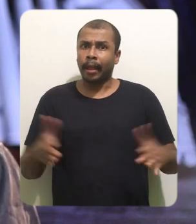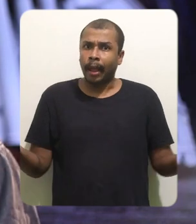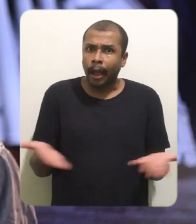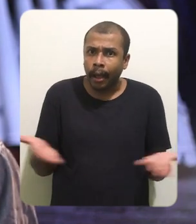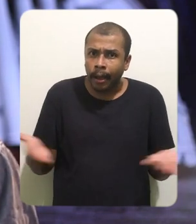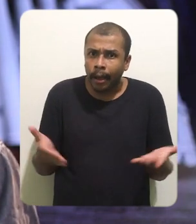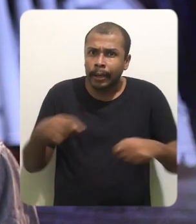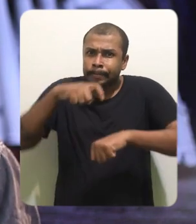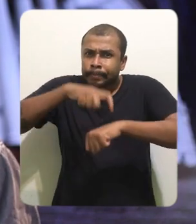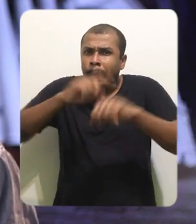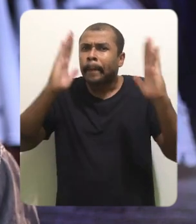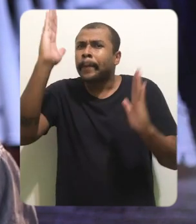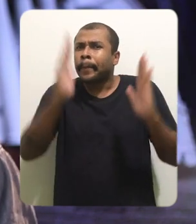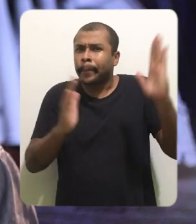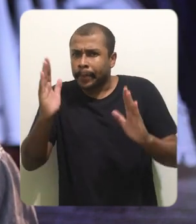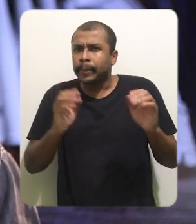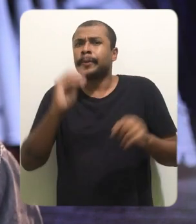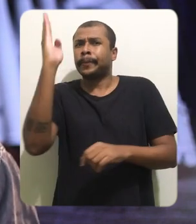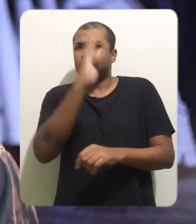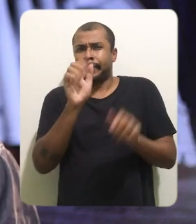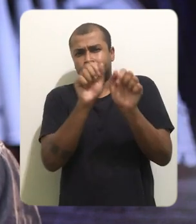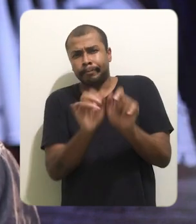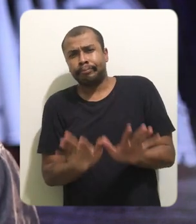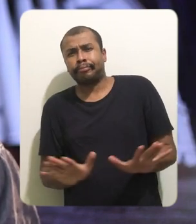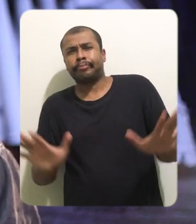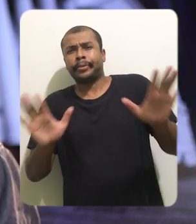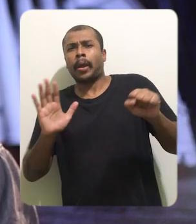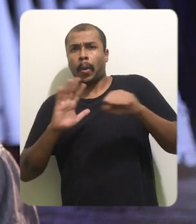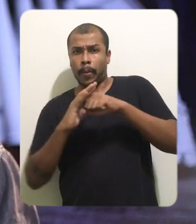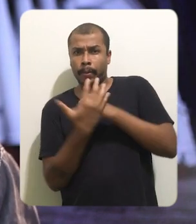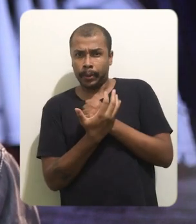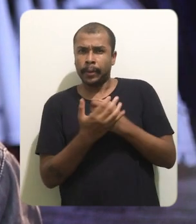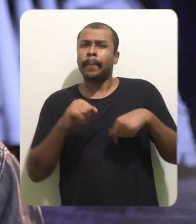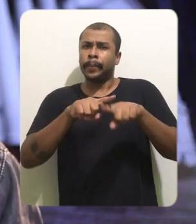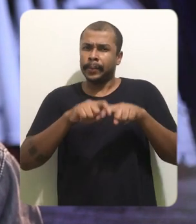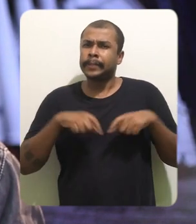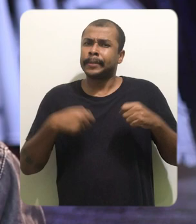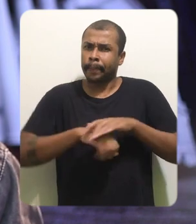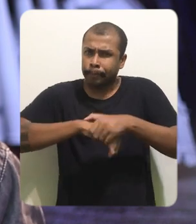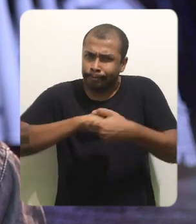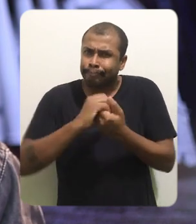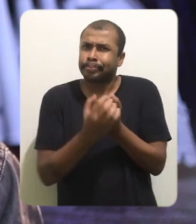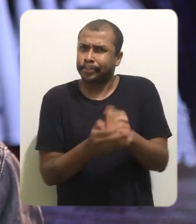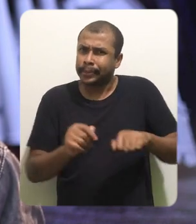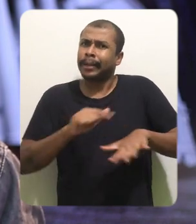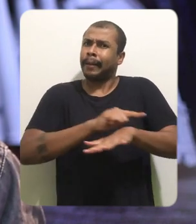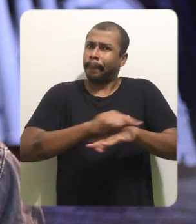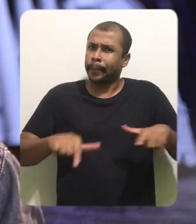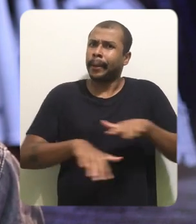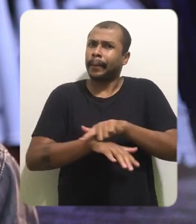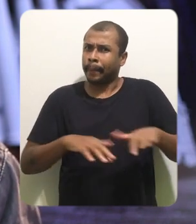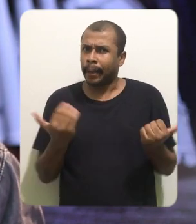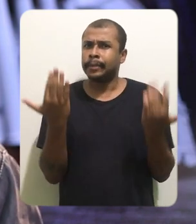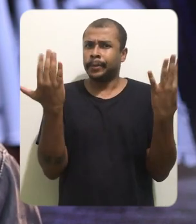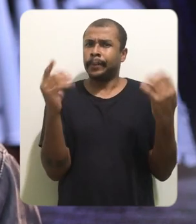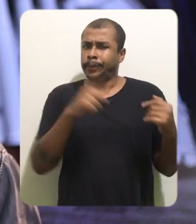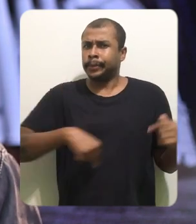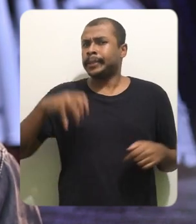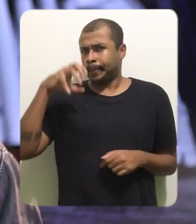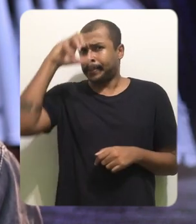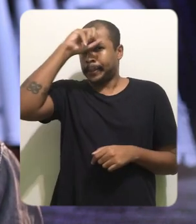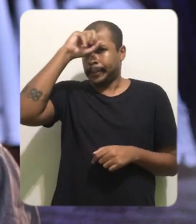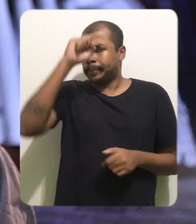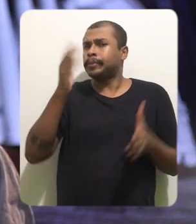Durante esse período de alto contágio do novo coronavírus, a importância da limpeza frequente das mãos é algo que todos nós já